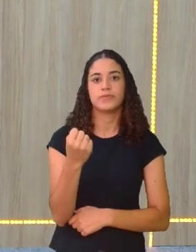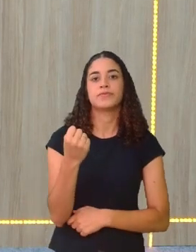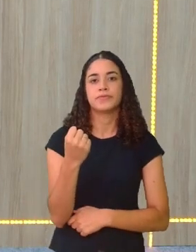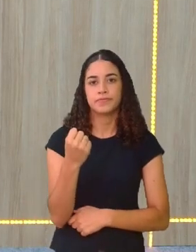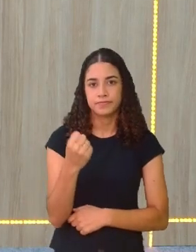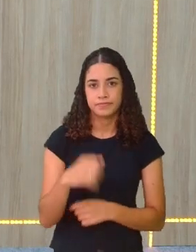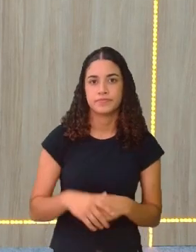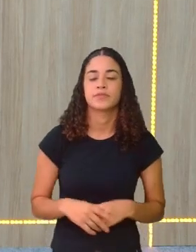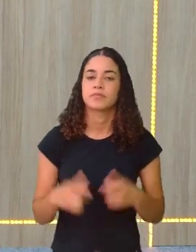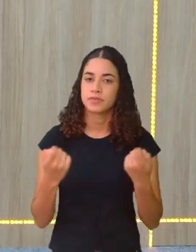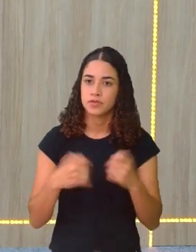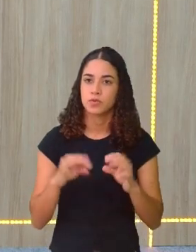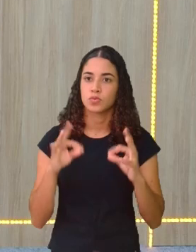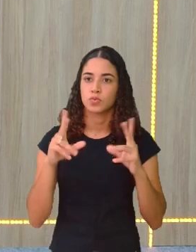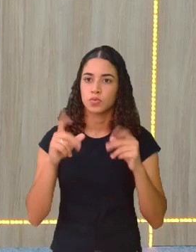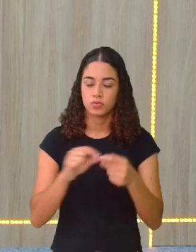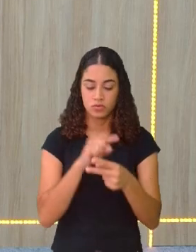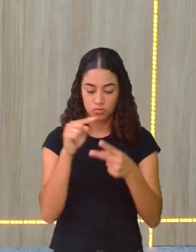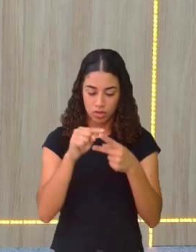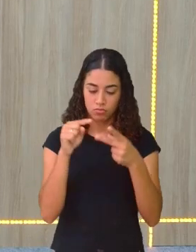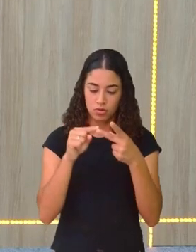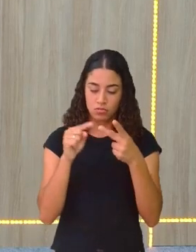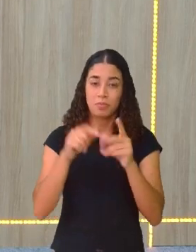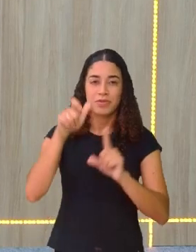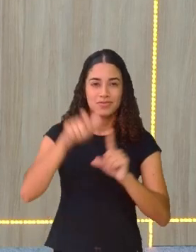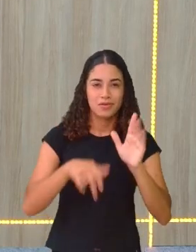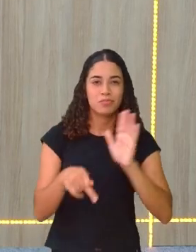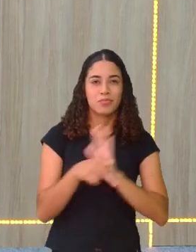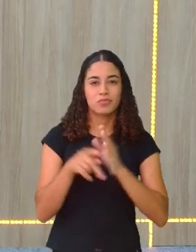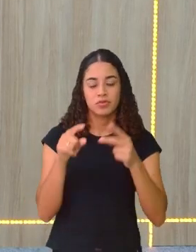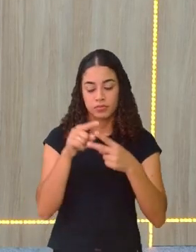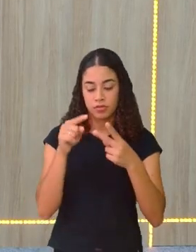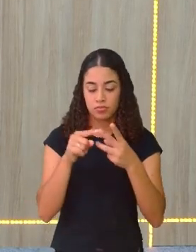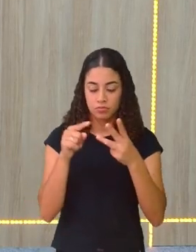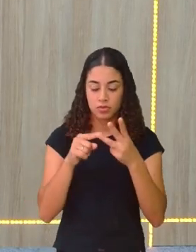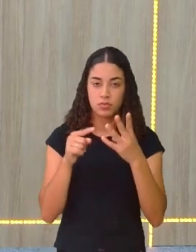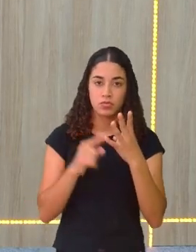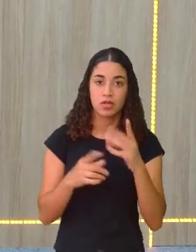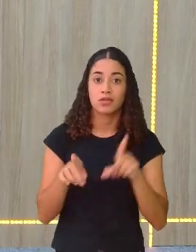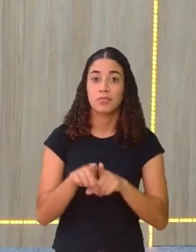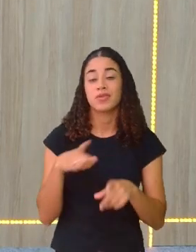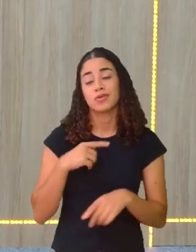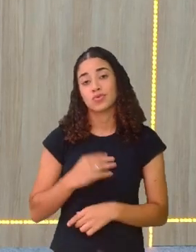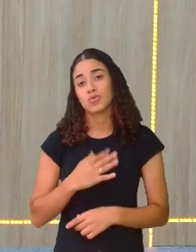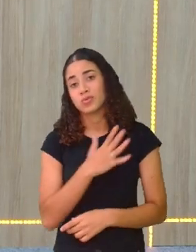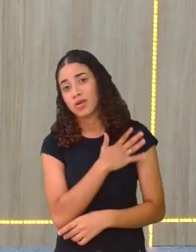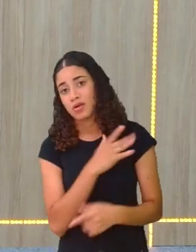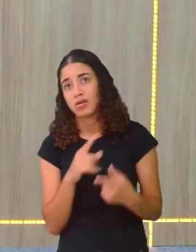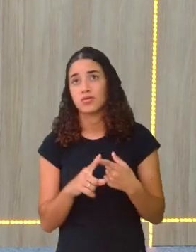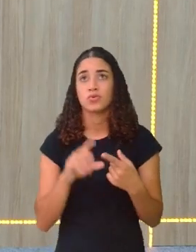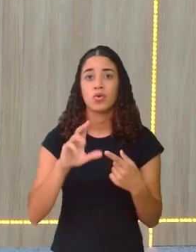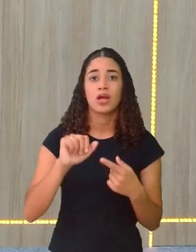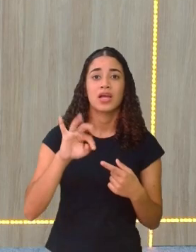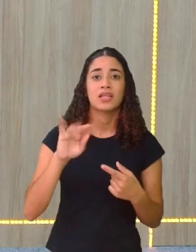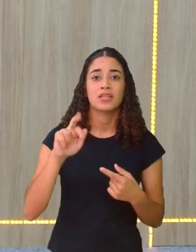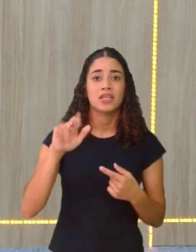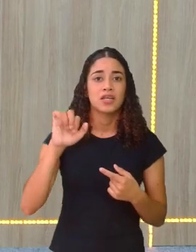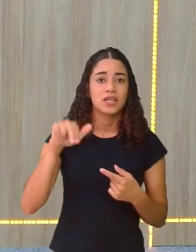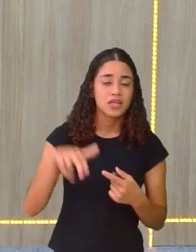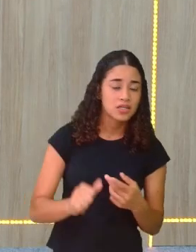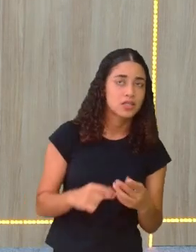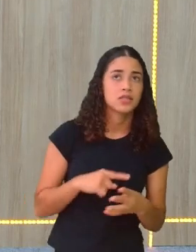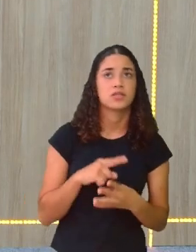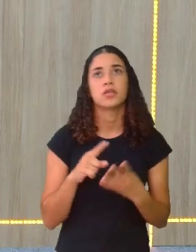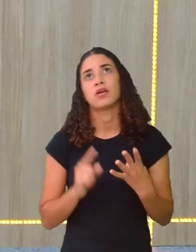Matheus, sem o Bastião, sem o Capitão Marinho, a Caterina, né? O Soldado da Gurita, o Barre Rua,